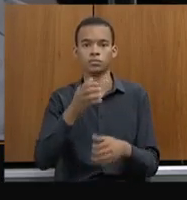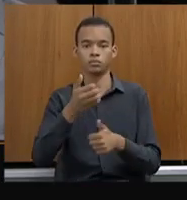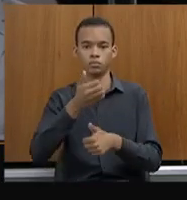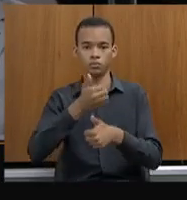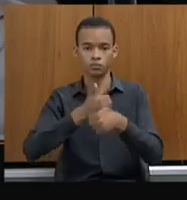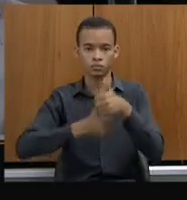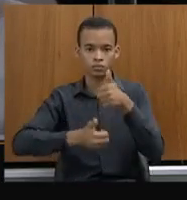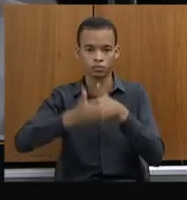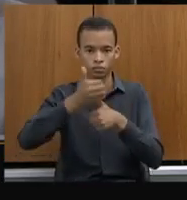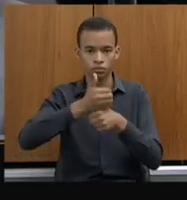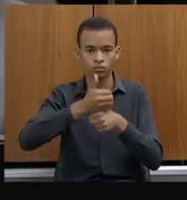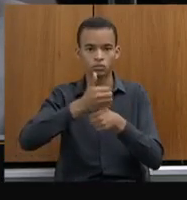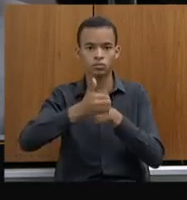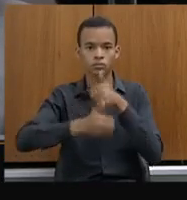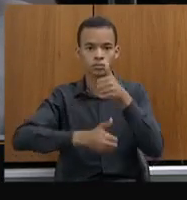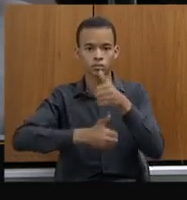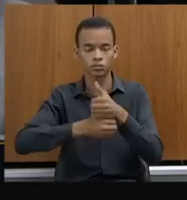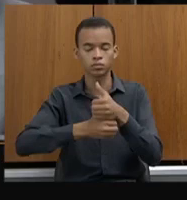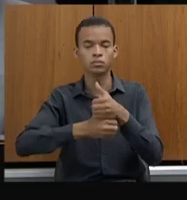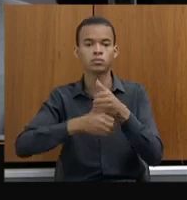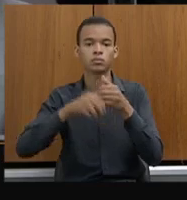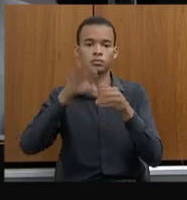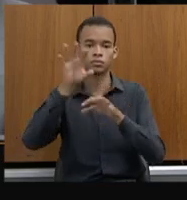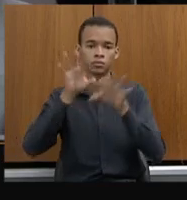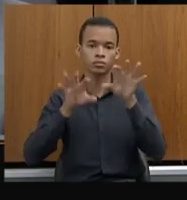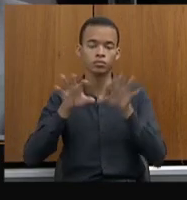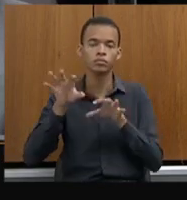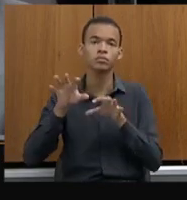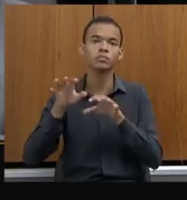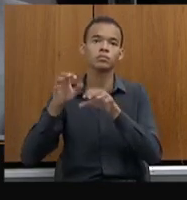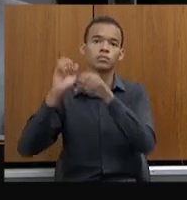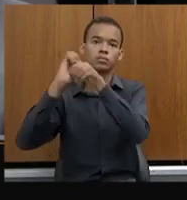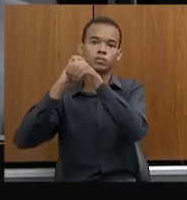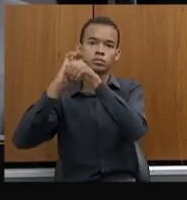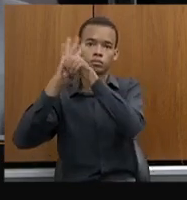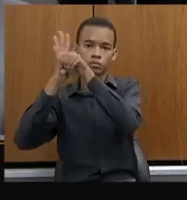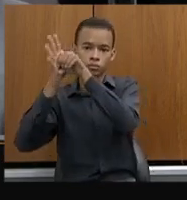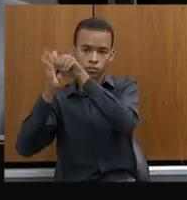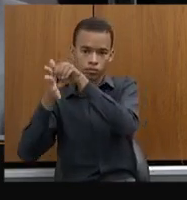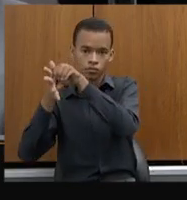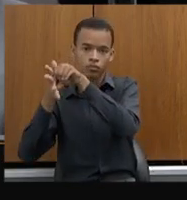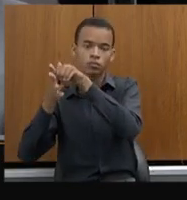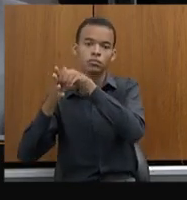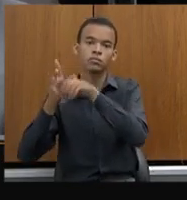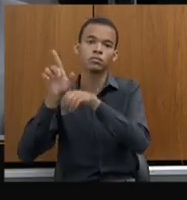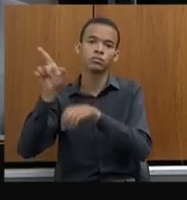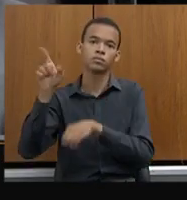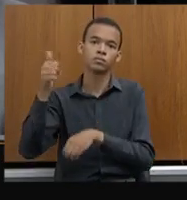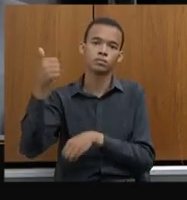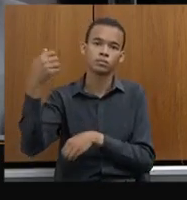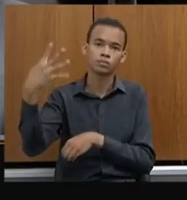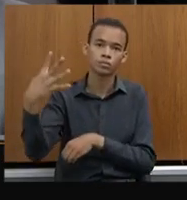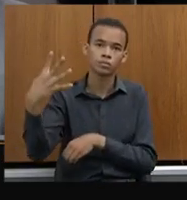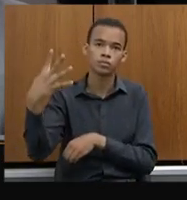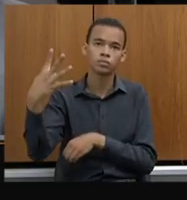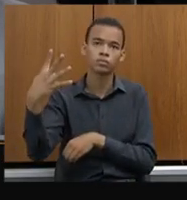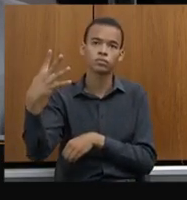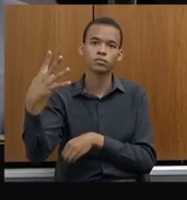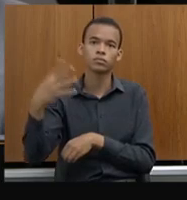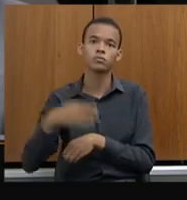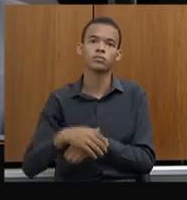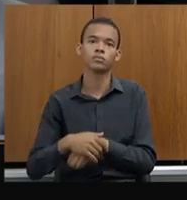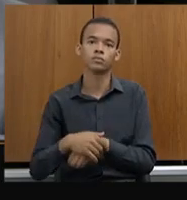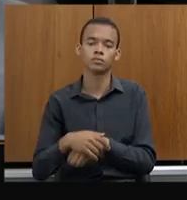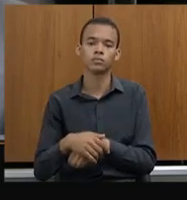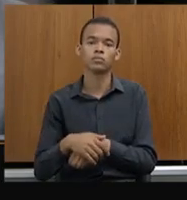regionais e Montes Claros serão 14 e no plantão tradicional